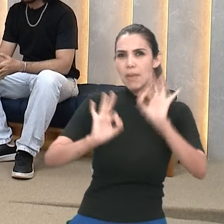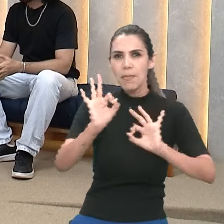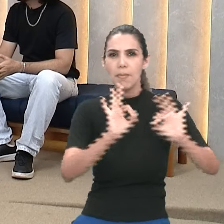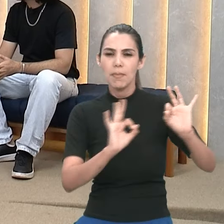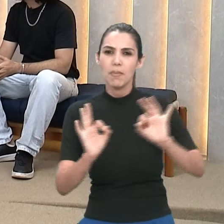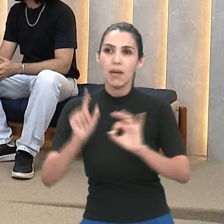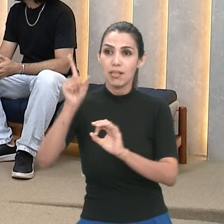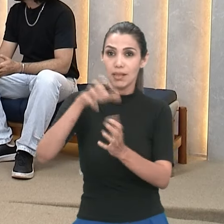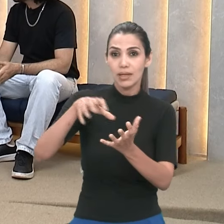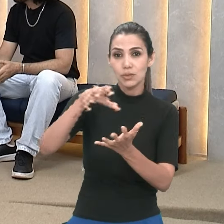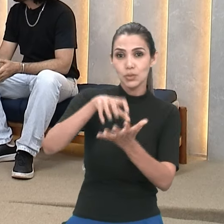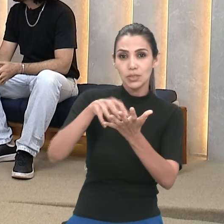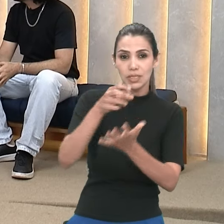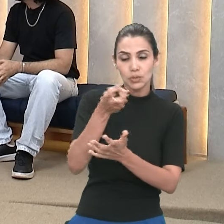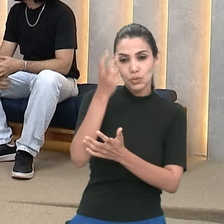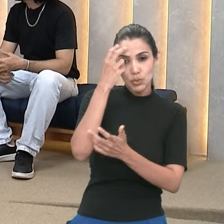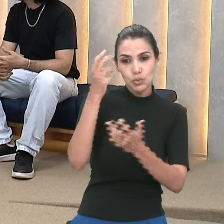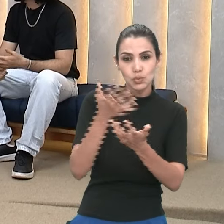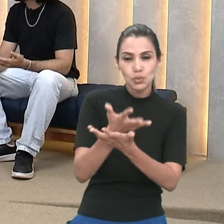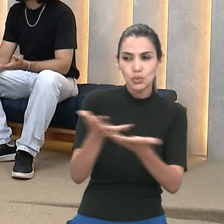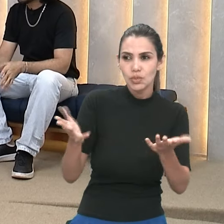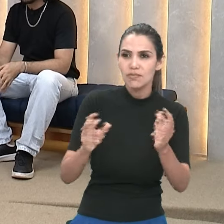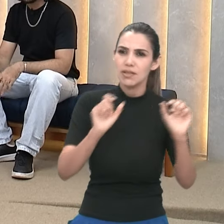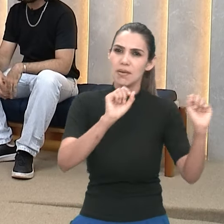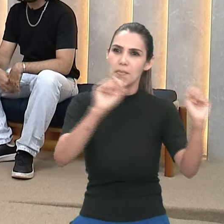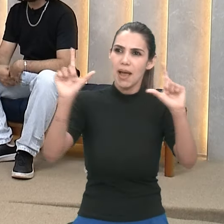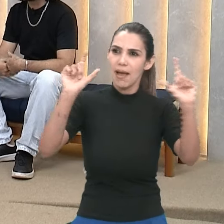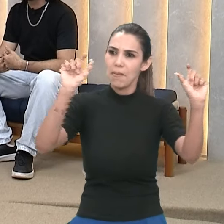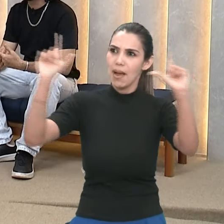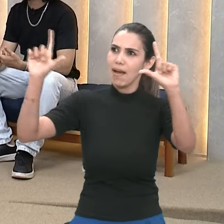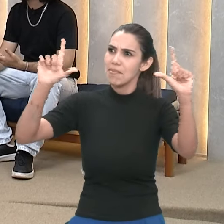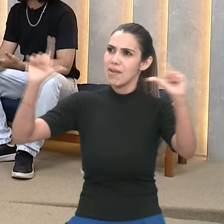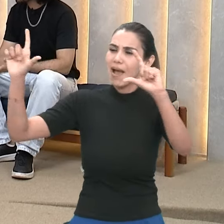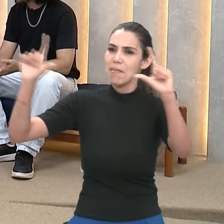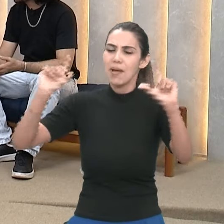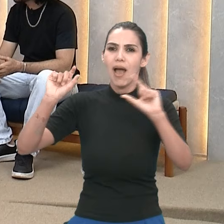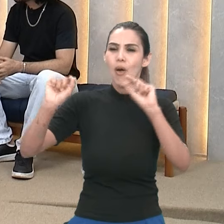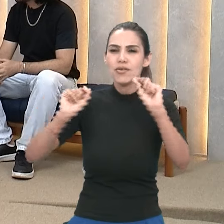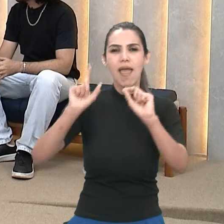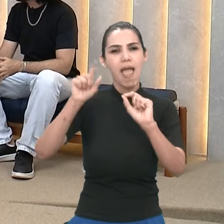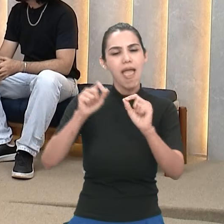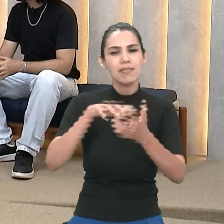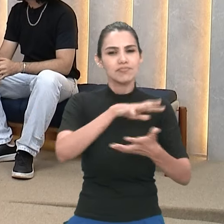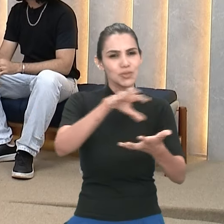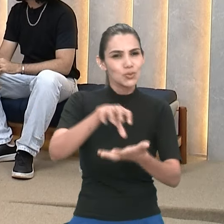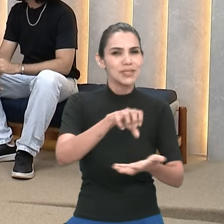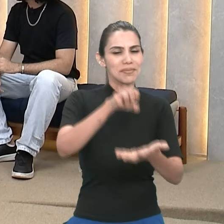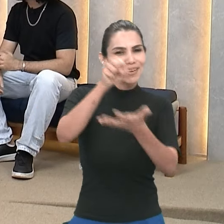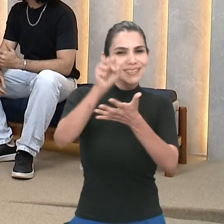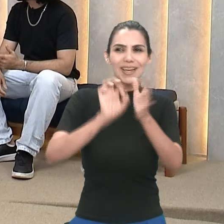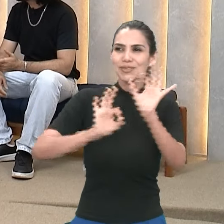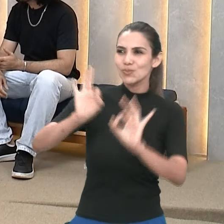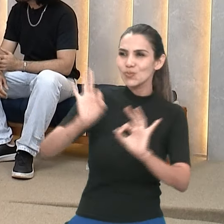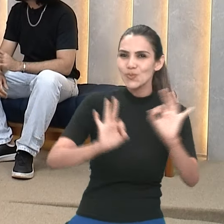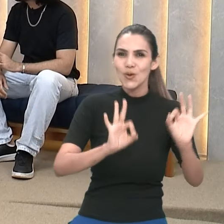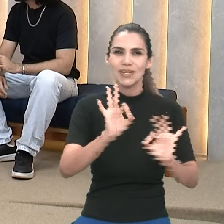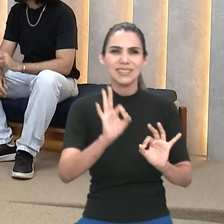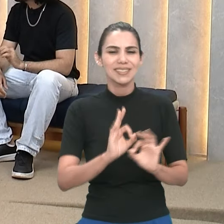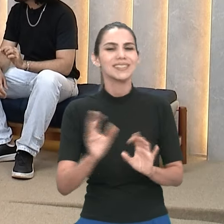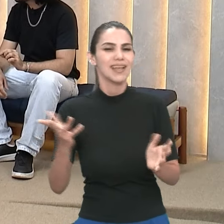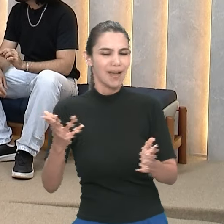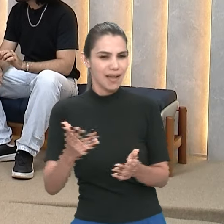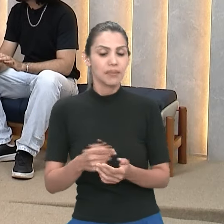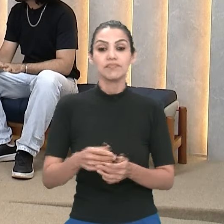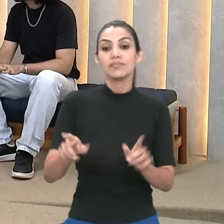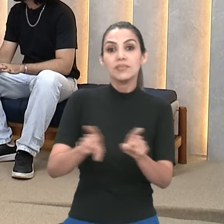também numa questão ambiental. Diminuir quantidade de banners, diminuir quantidade de papéis. Ali, quem for apresentar o trabalho já